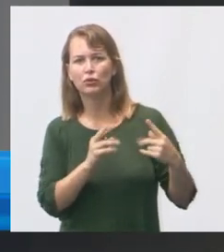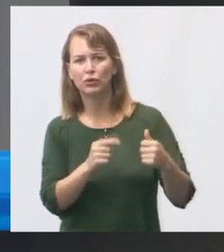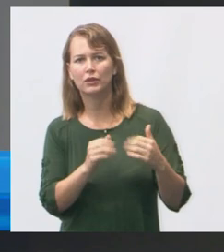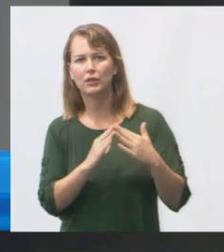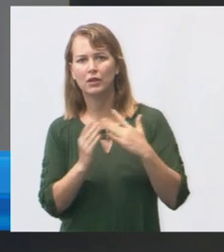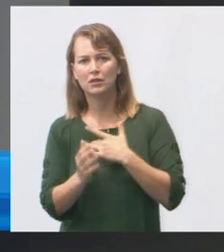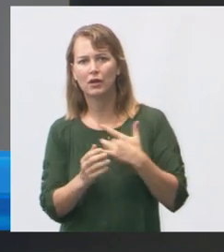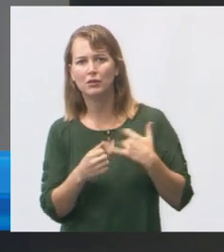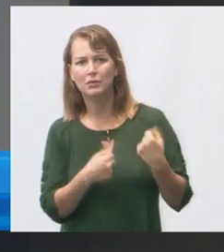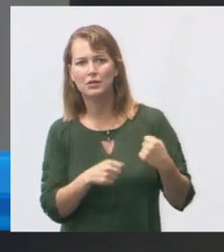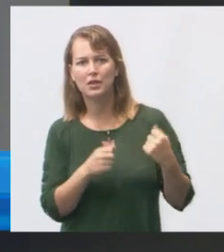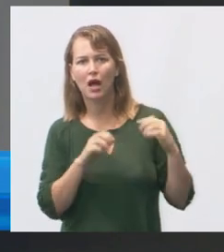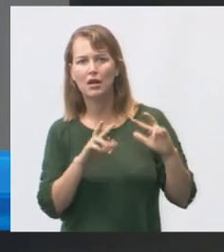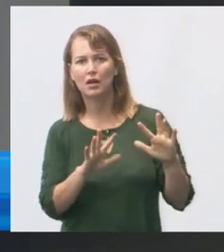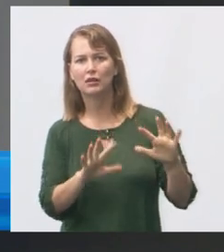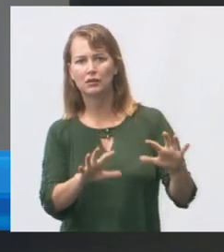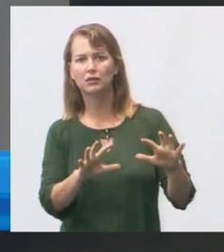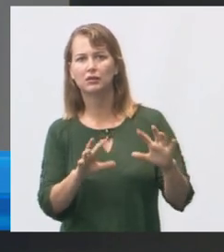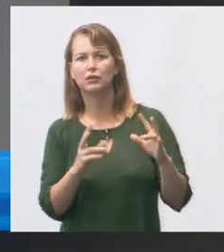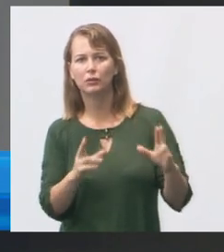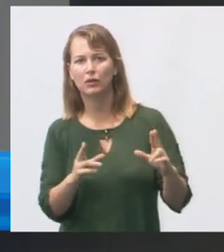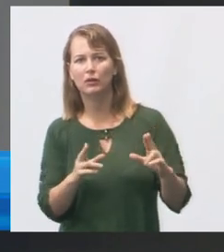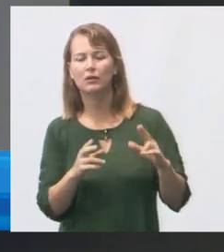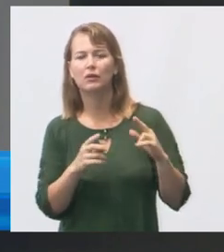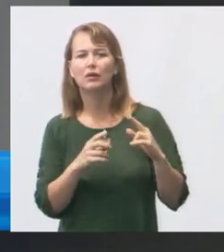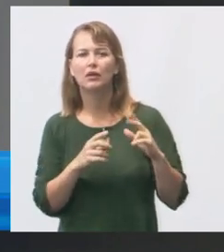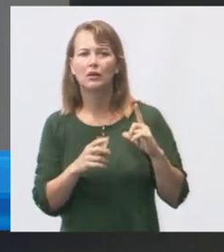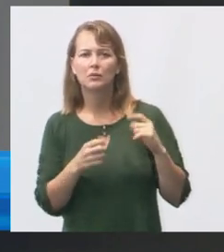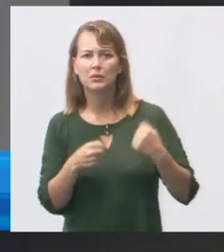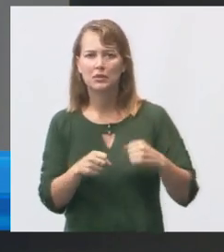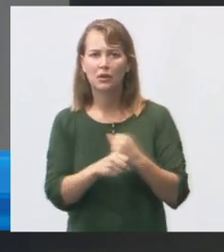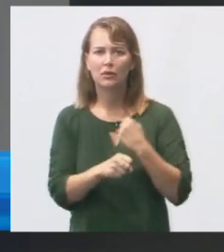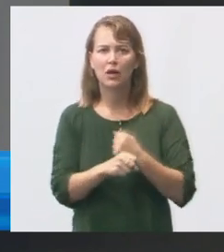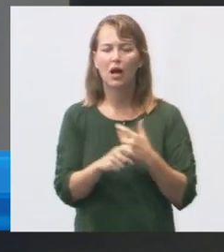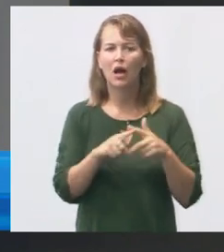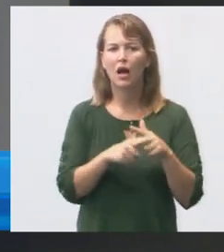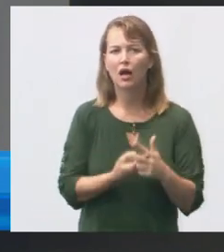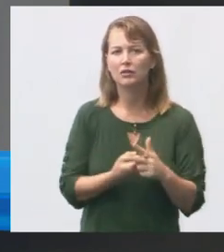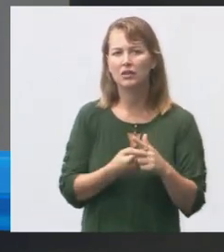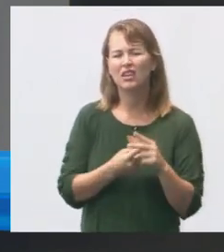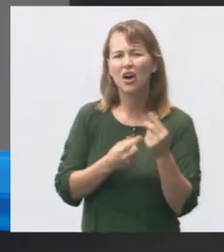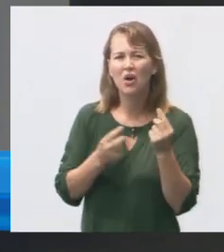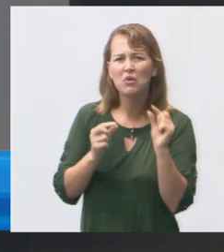apesar de alguns detalhezinhos de obra que tem que ser acertado nada de demais